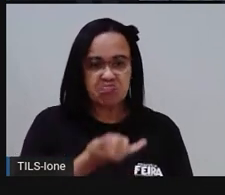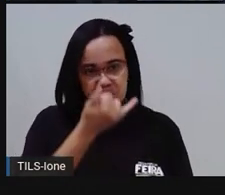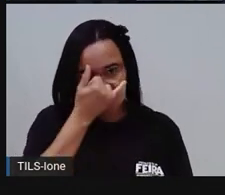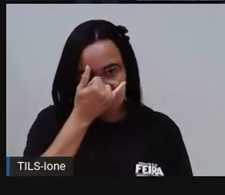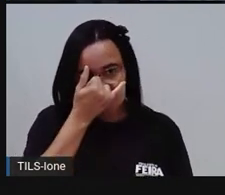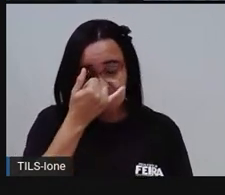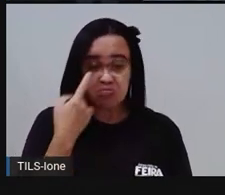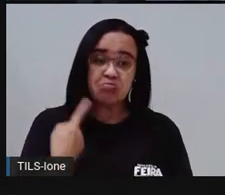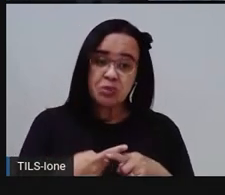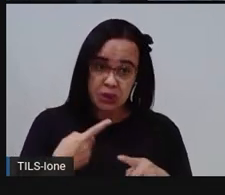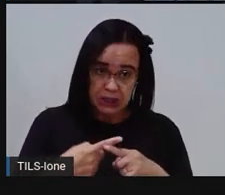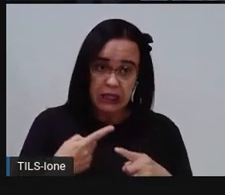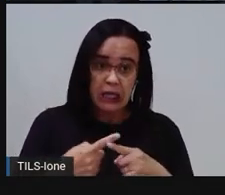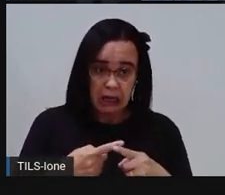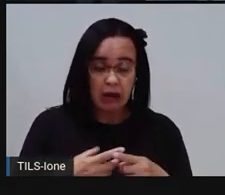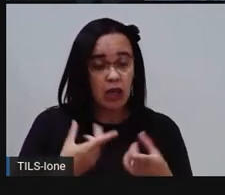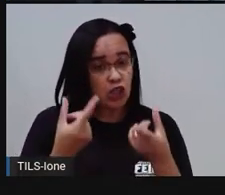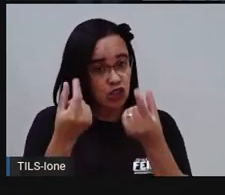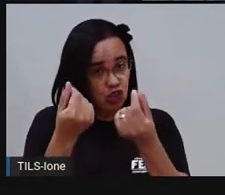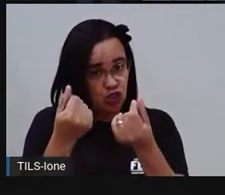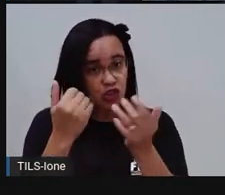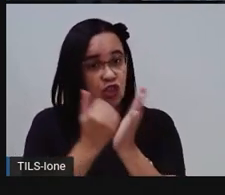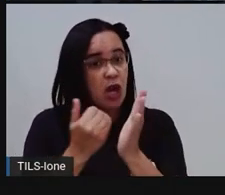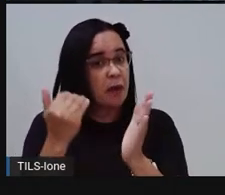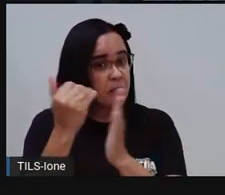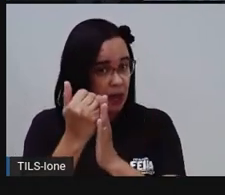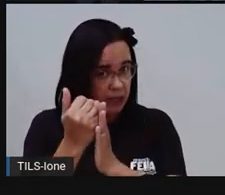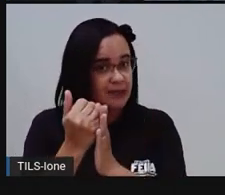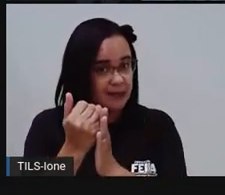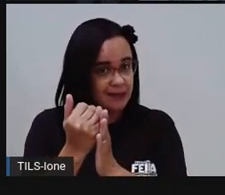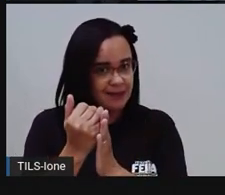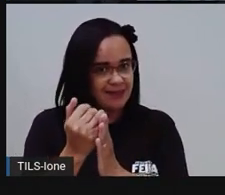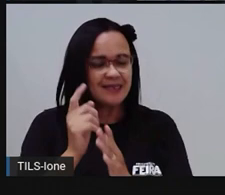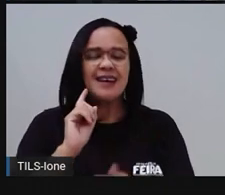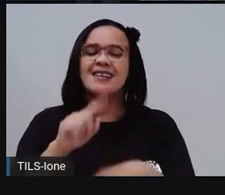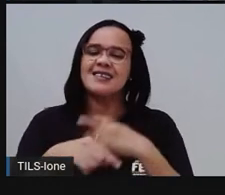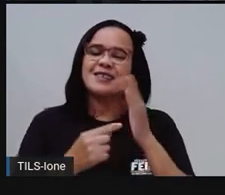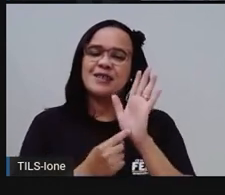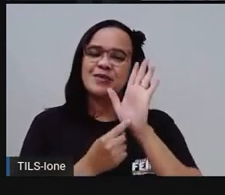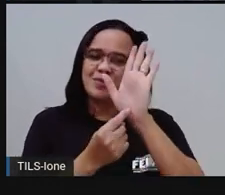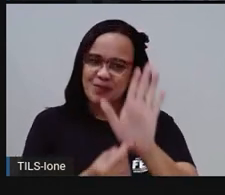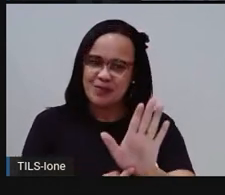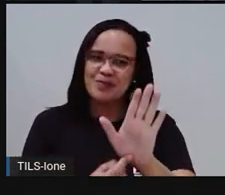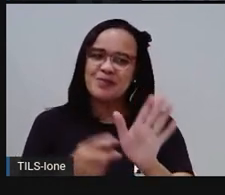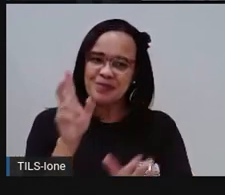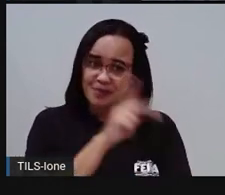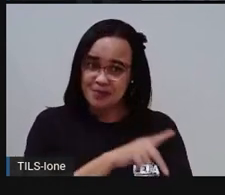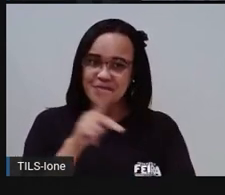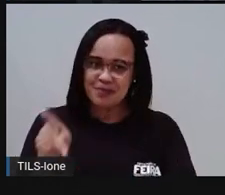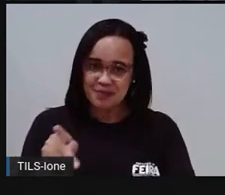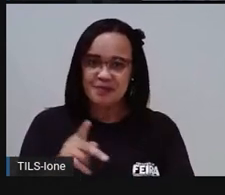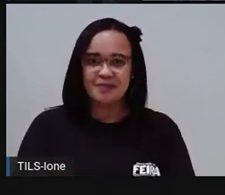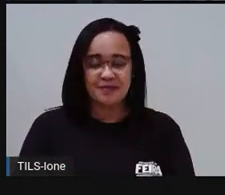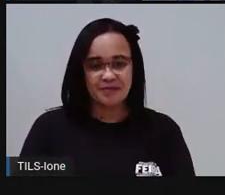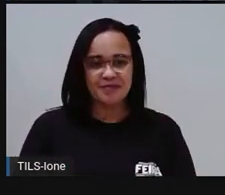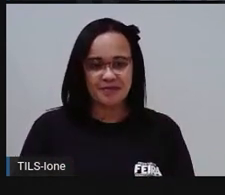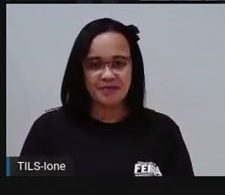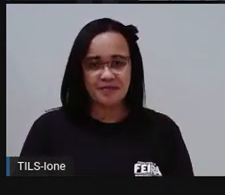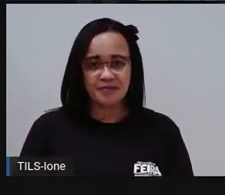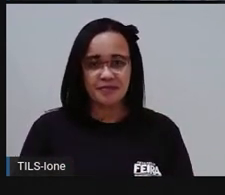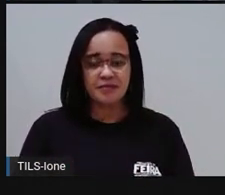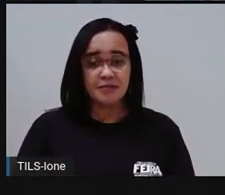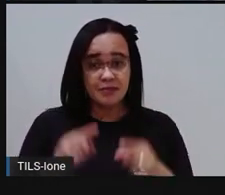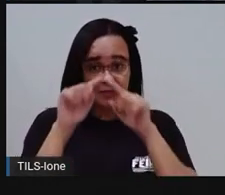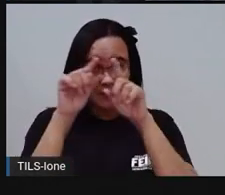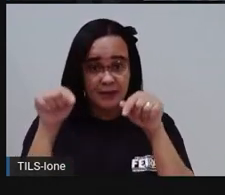E aí é um valor um pouquinho a mais, que a PRO vai mostrar em uma próxima conta. Nessa parte aqui da conta, vem mostrando o